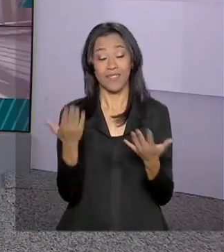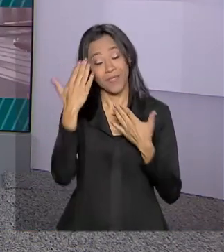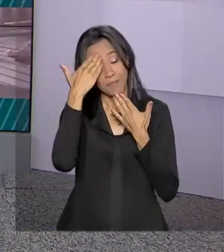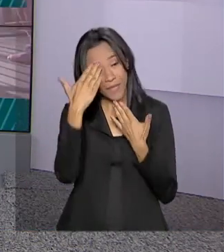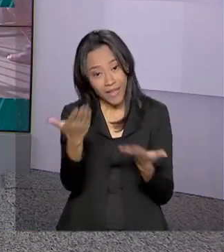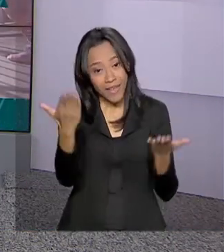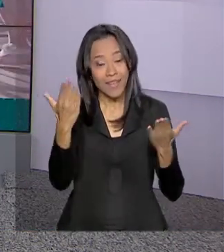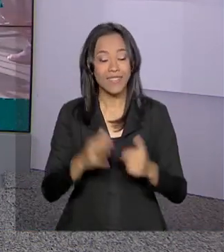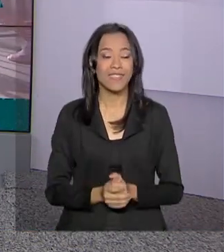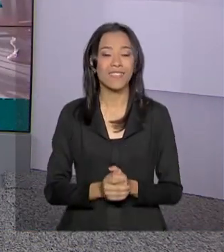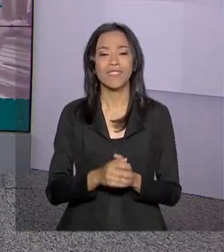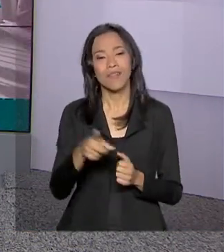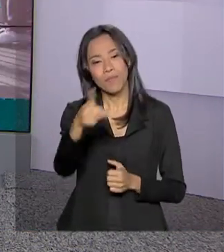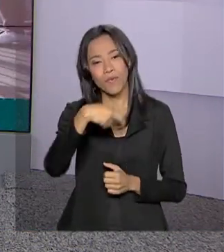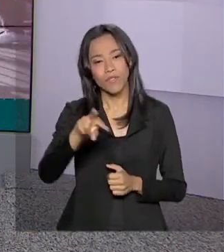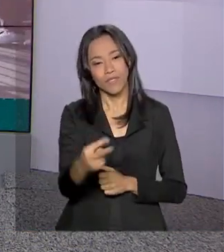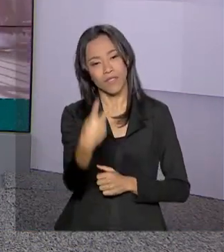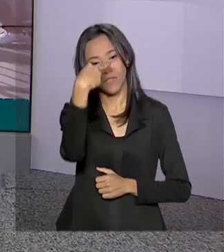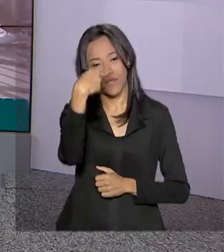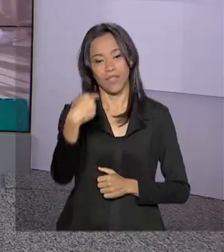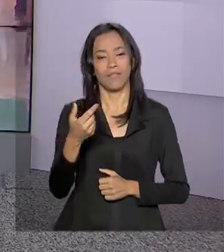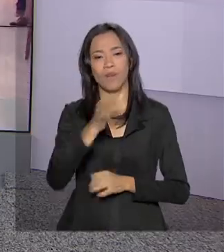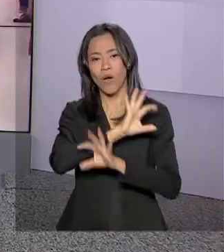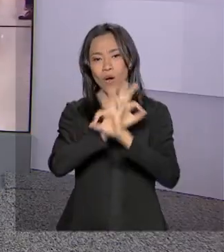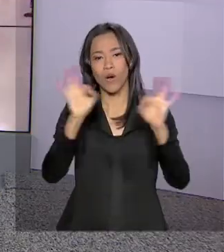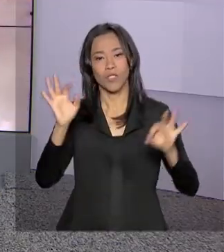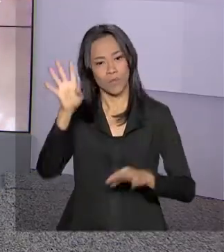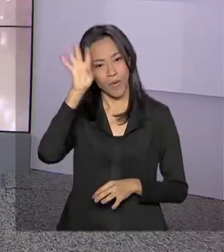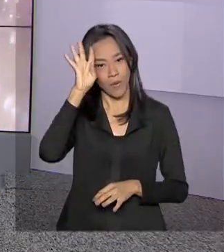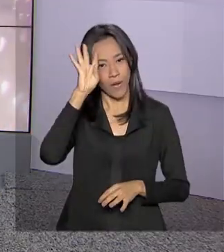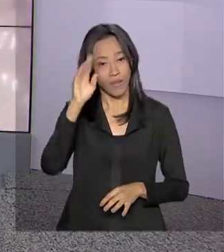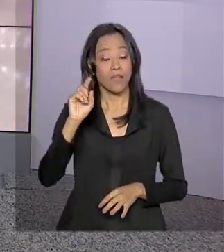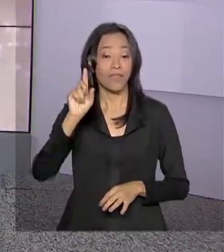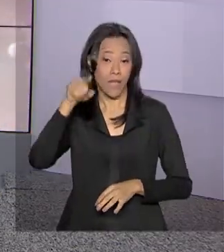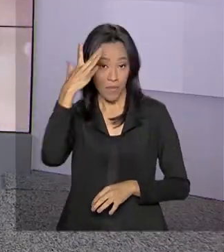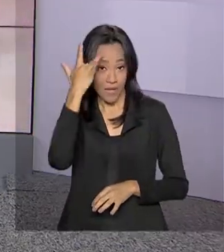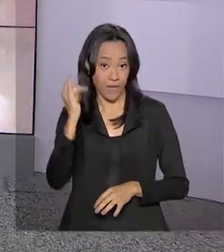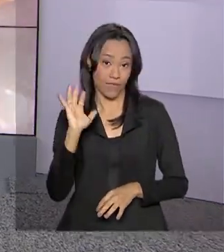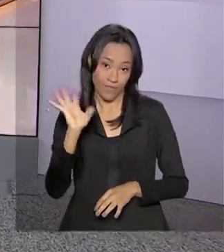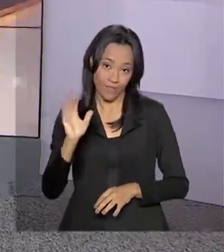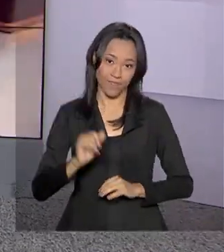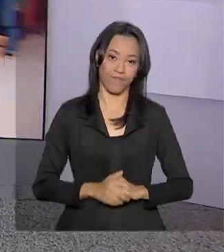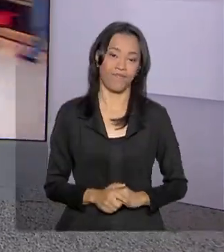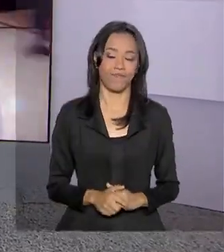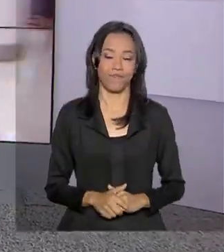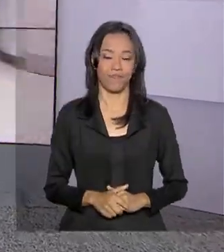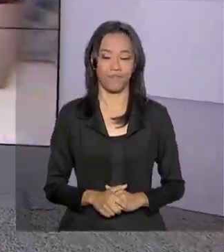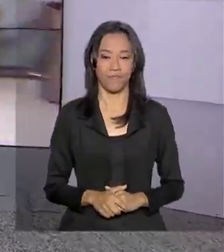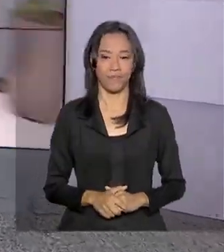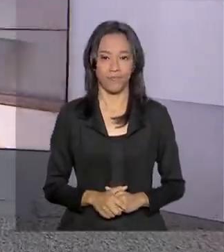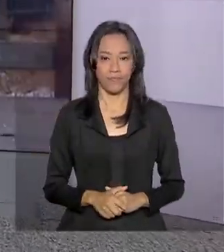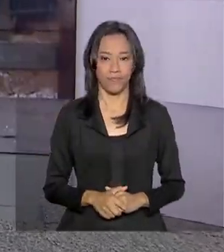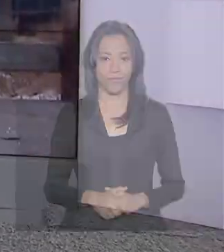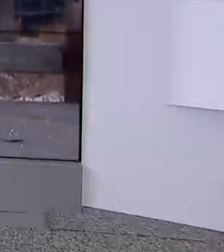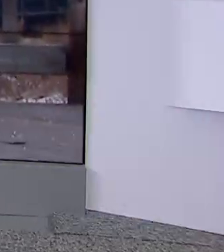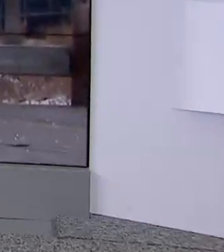muito obrigada pela companhia, pela audiência. Uma ótima quarta-feira e a gente se encontra amanhã. Tchau! Vamos lá.